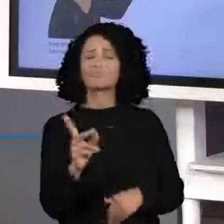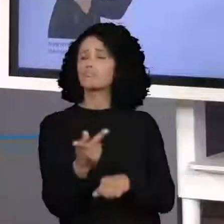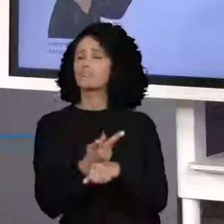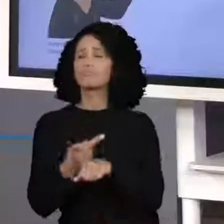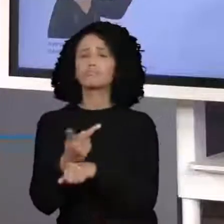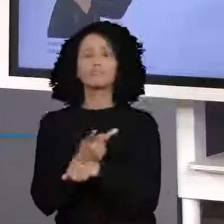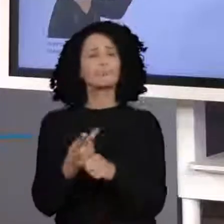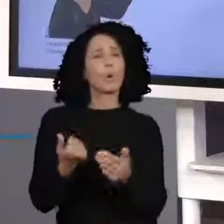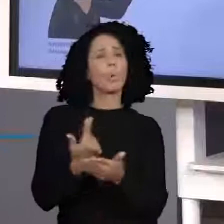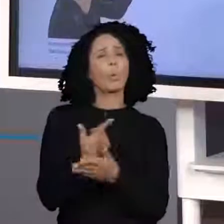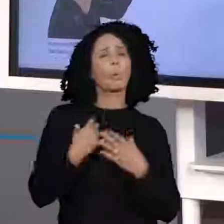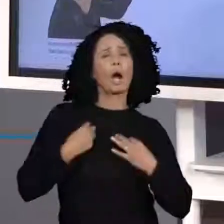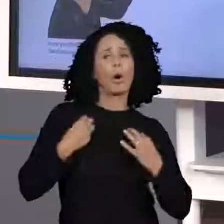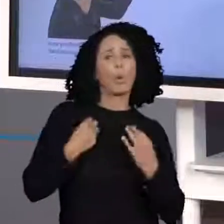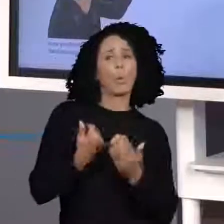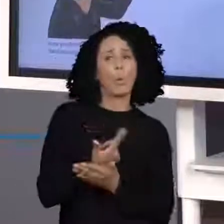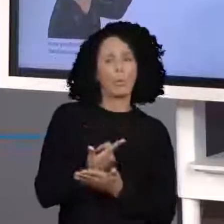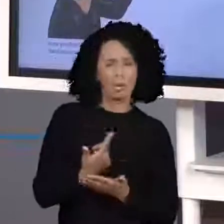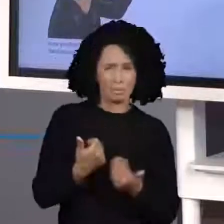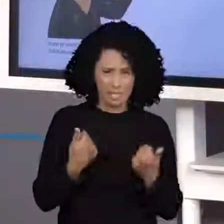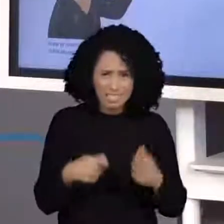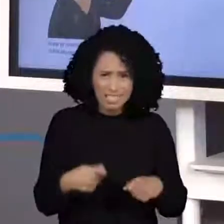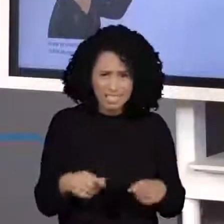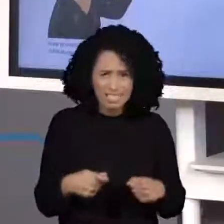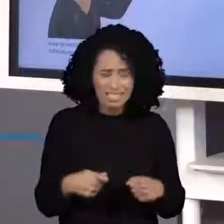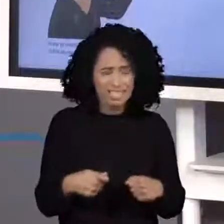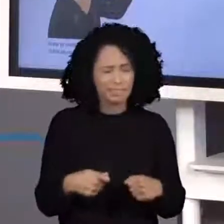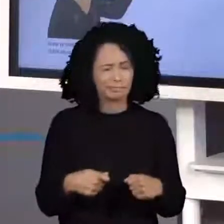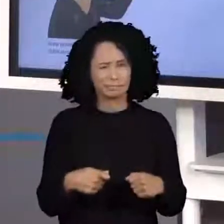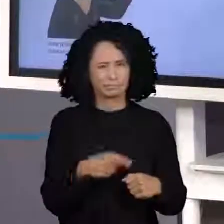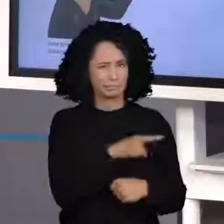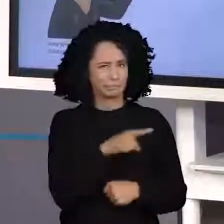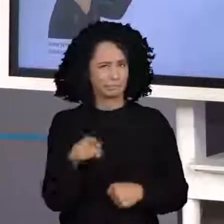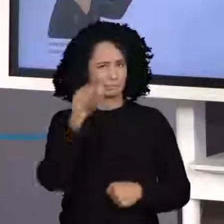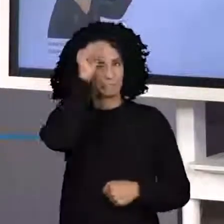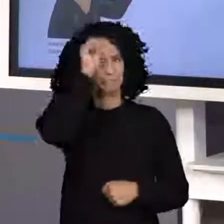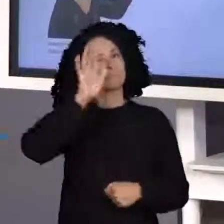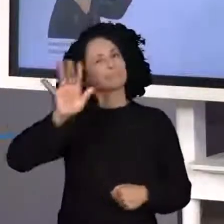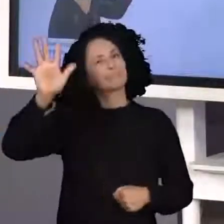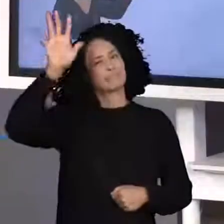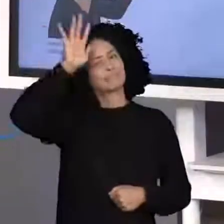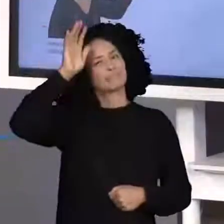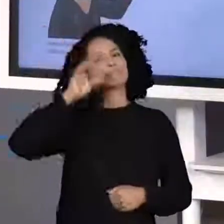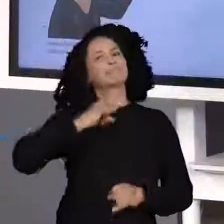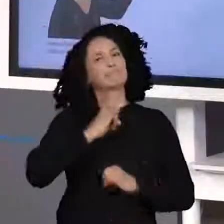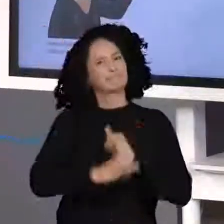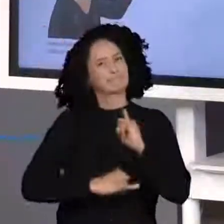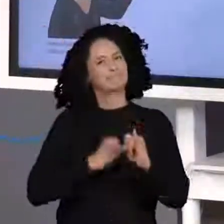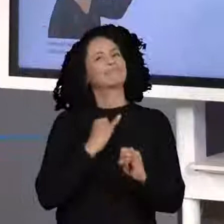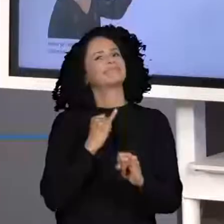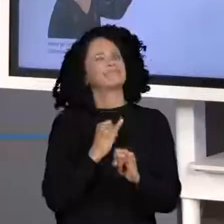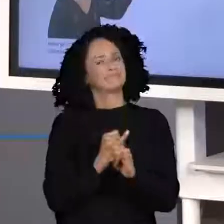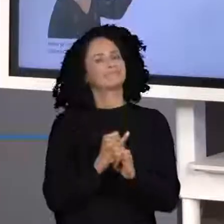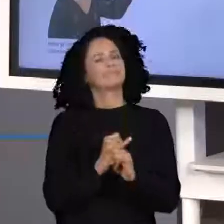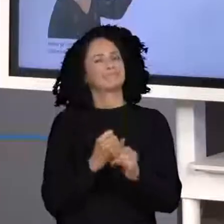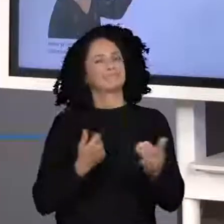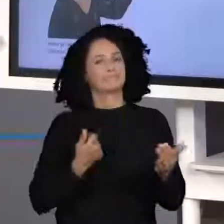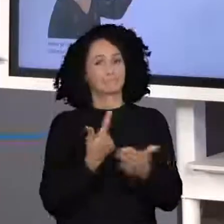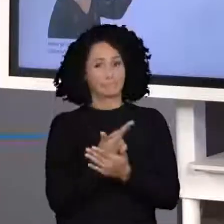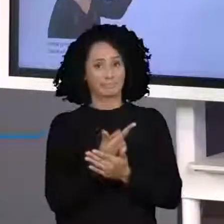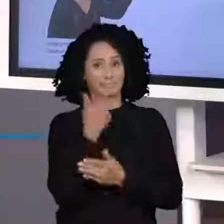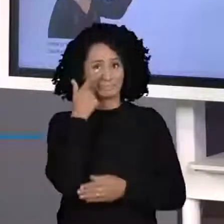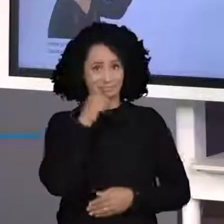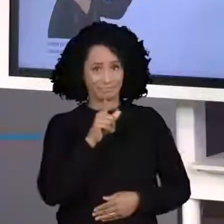Eu espero que você já comece a pensar aí que existe a internet e eu posso comprar uma roupa pelas lojas virtuais. Então, olha só,